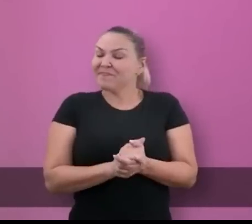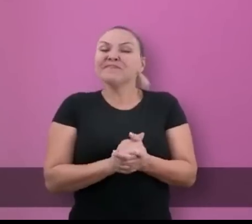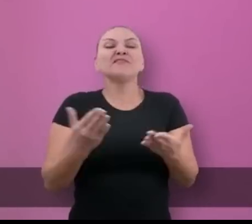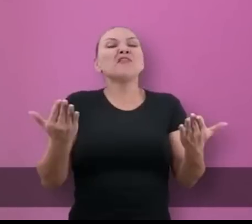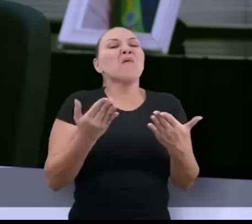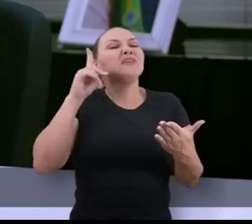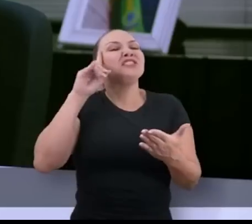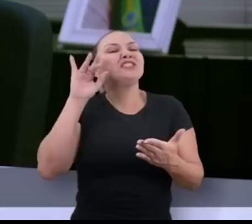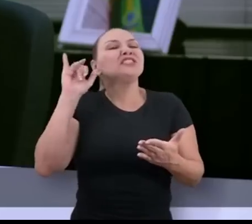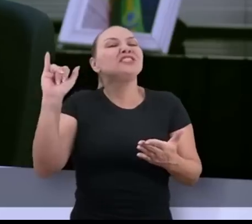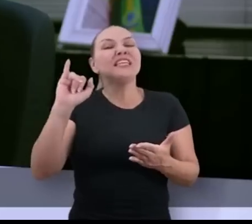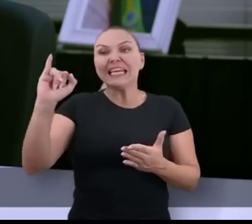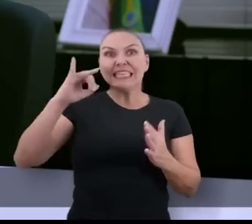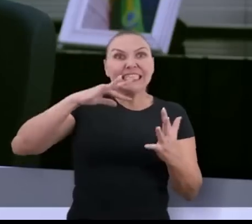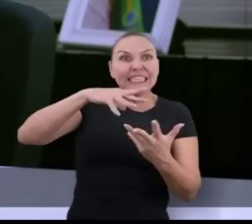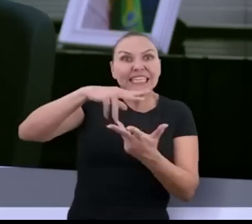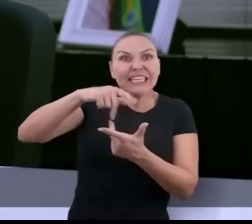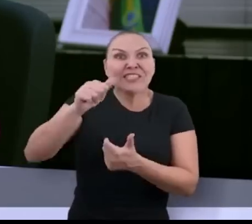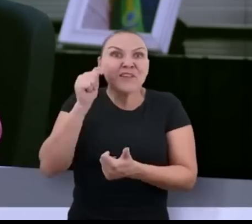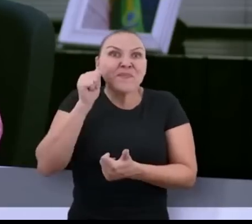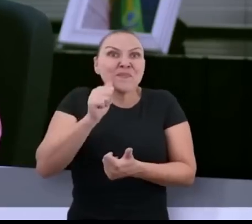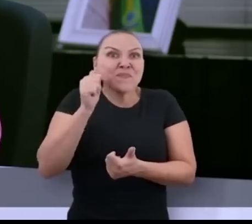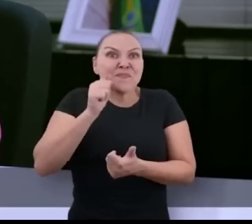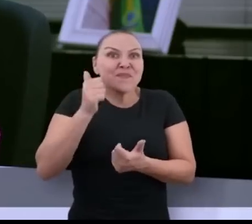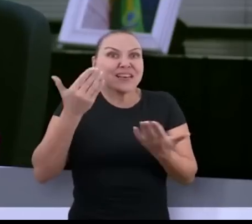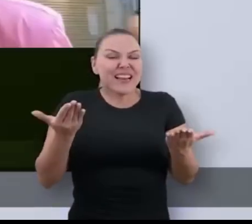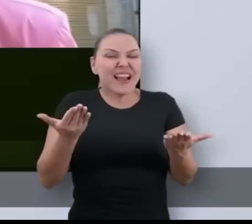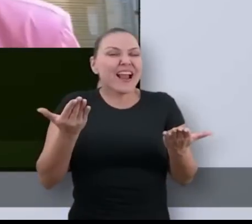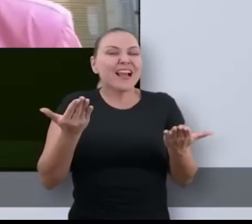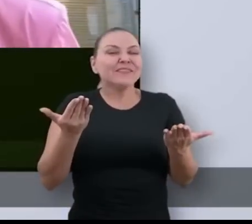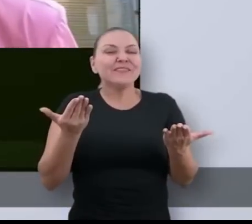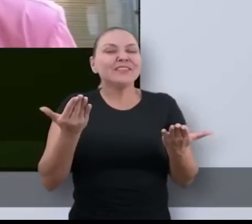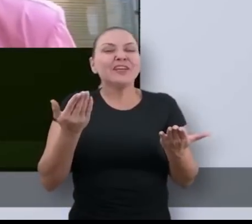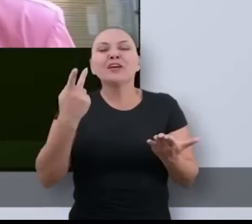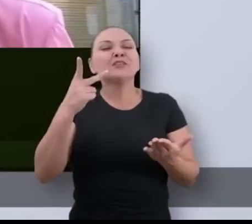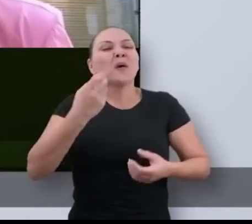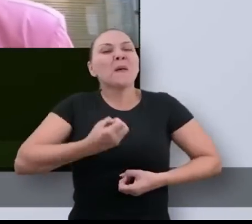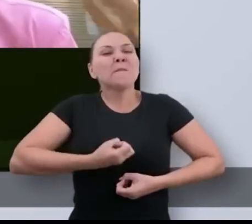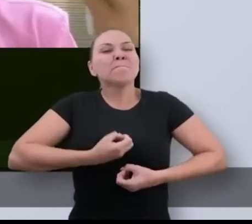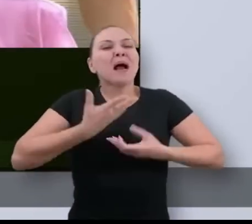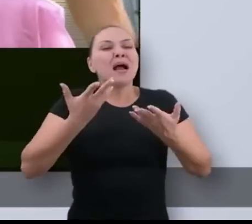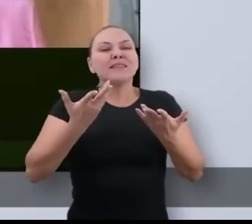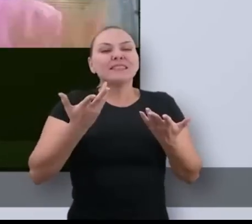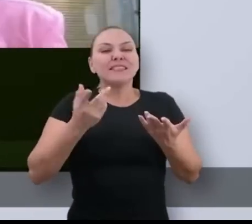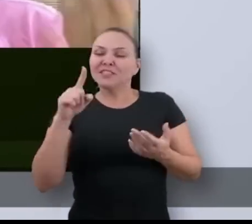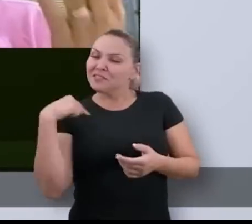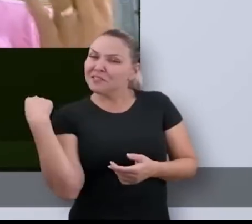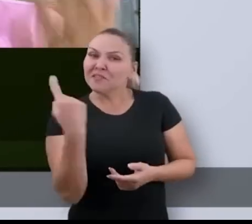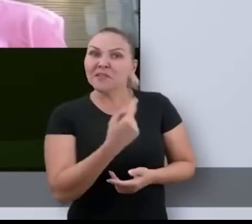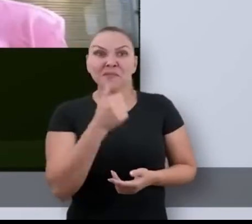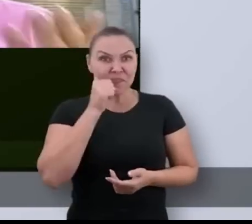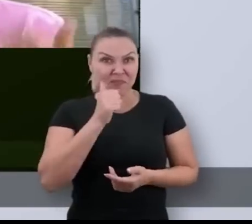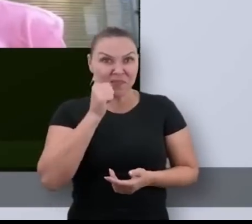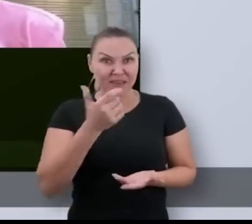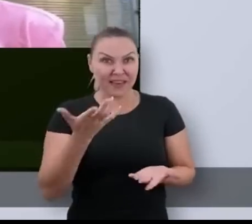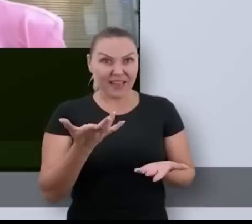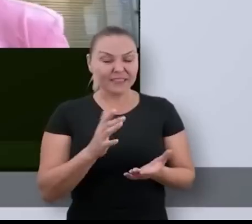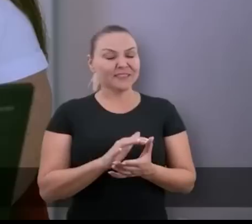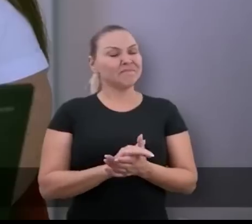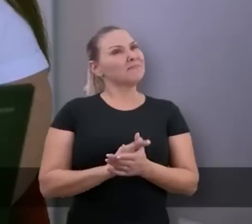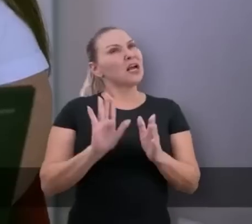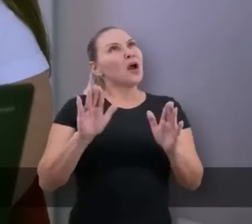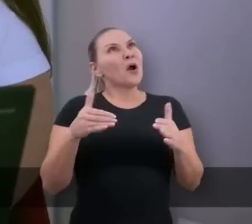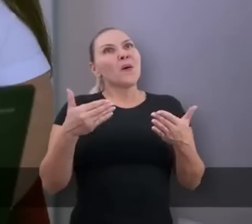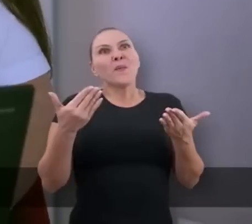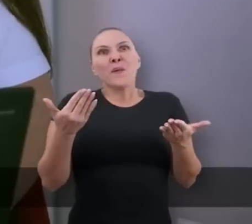Então, Moniquinha, nesse Dia Internacional da Mulher, qual a sua mensagem para as nossas mulheres?